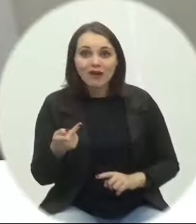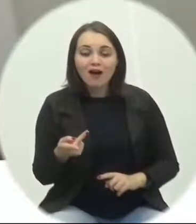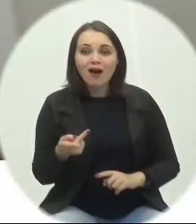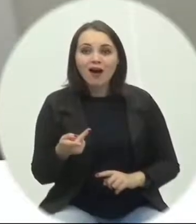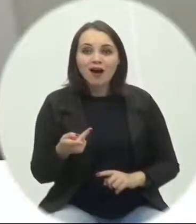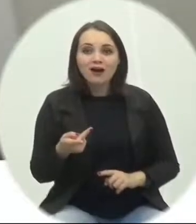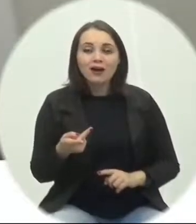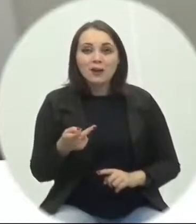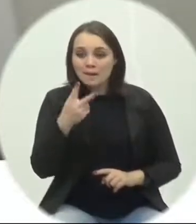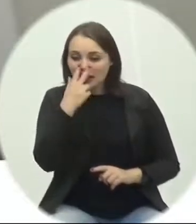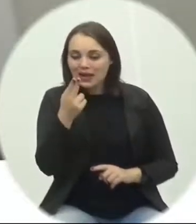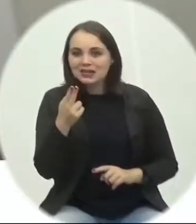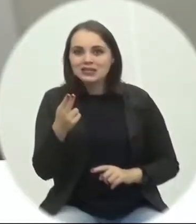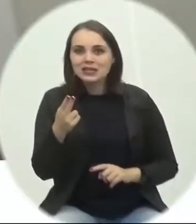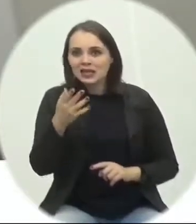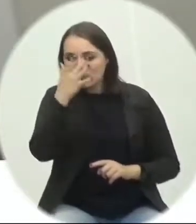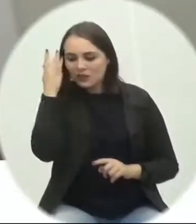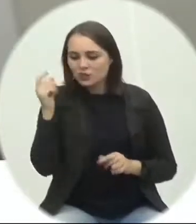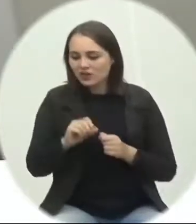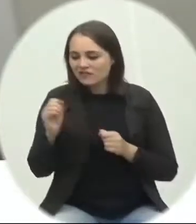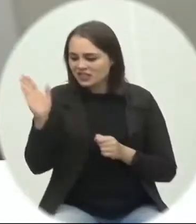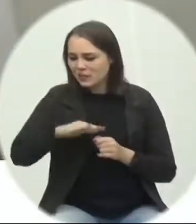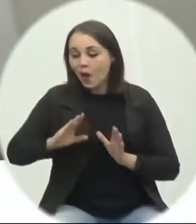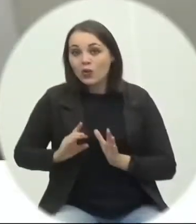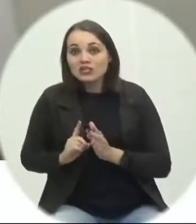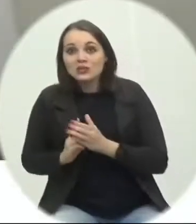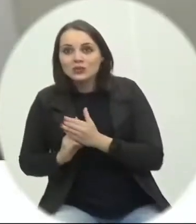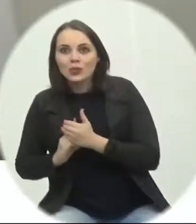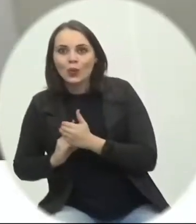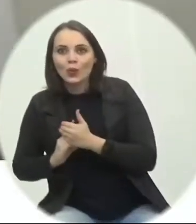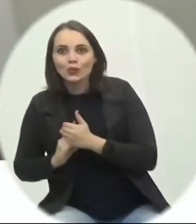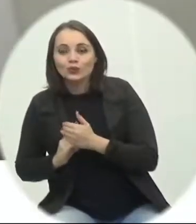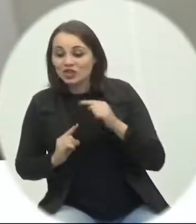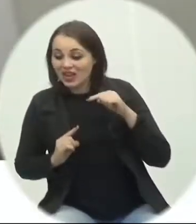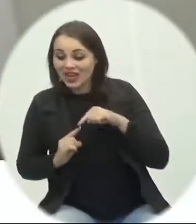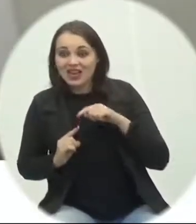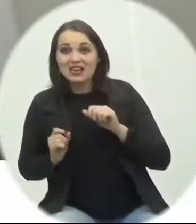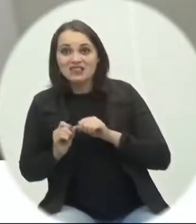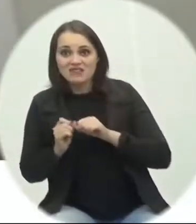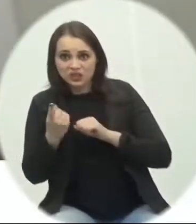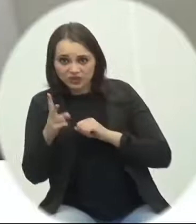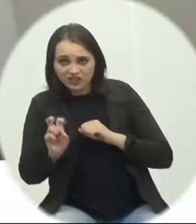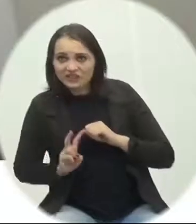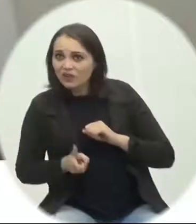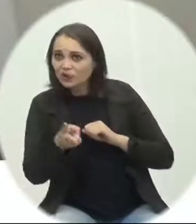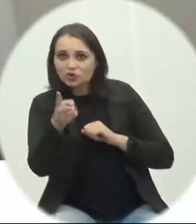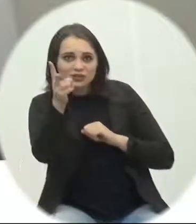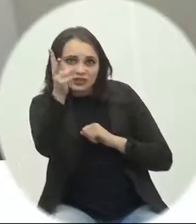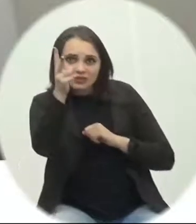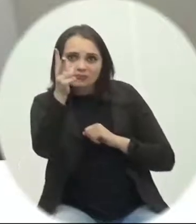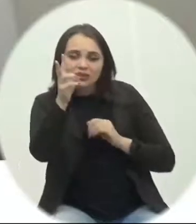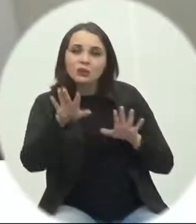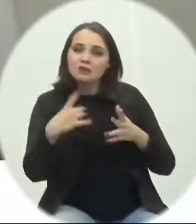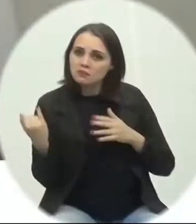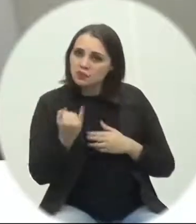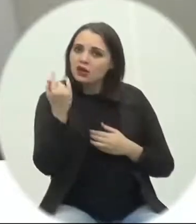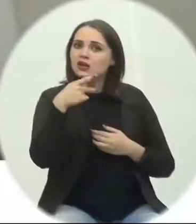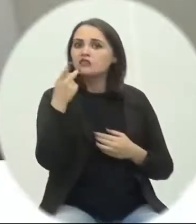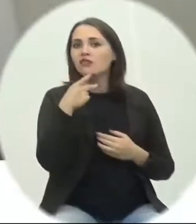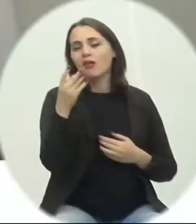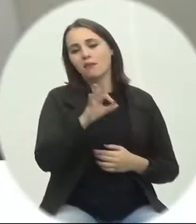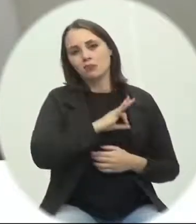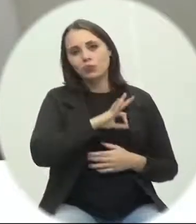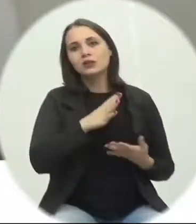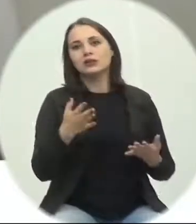mantém encoberto, a pessoa fez uma vez, vai continuar fazendo sempre. Então, parabenizo aí a